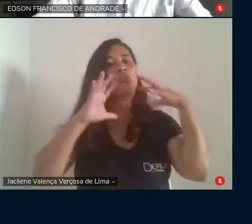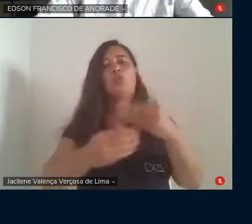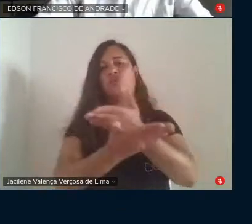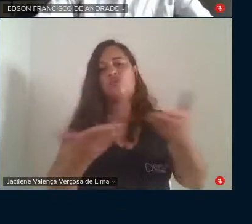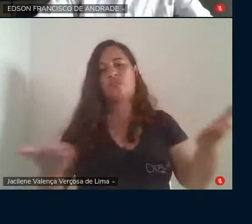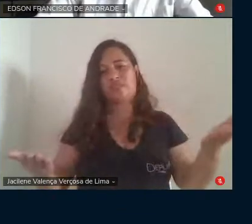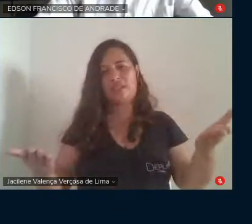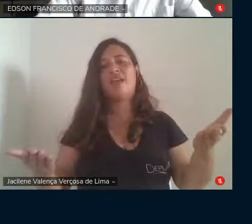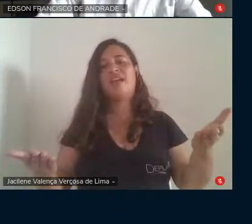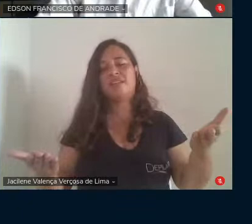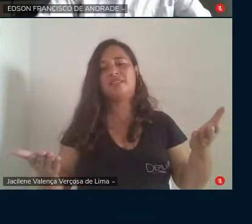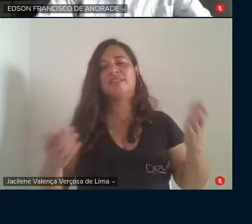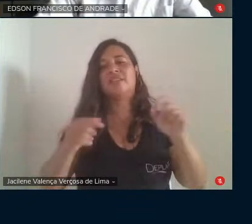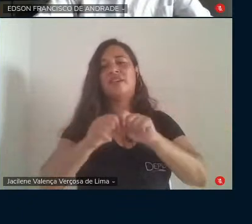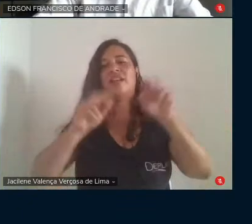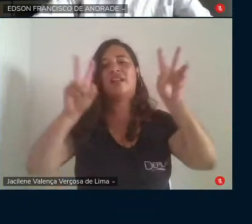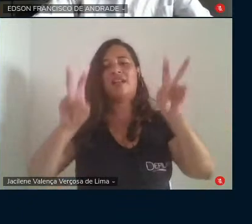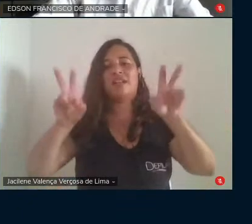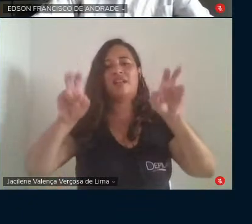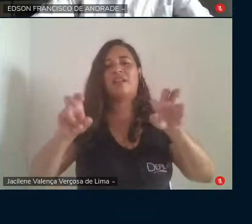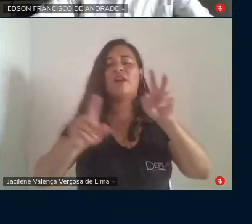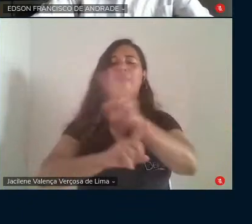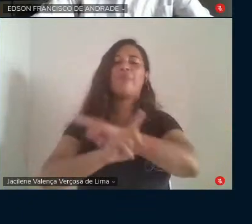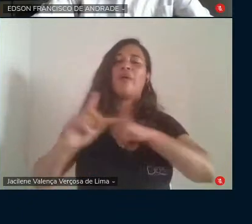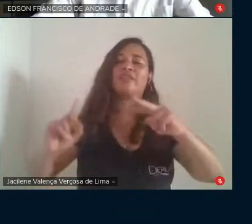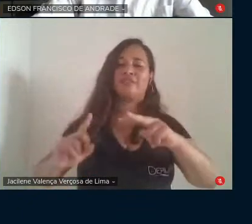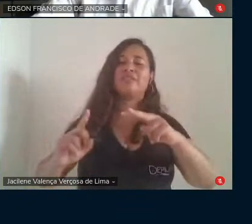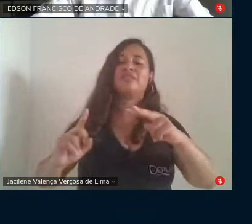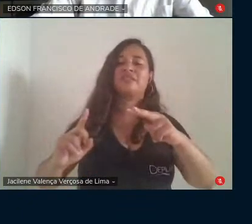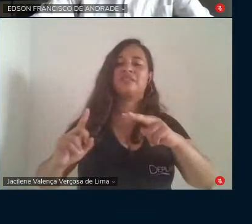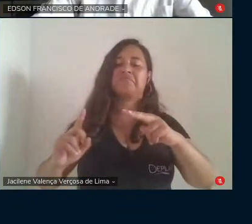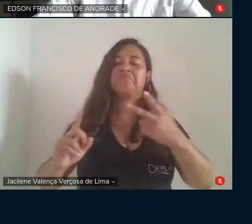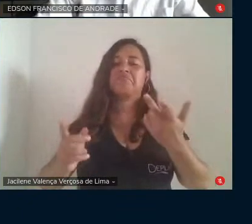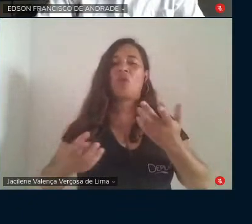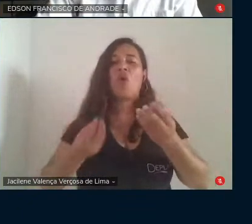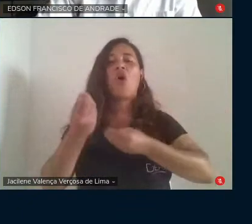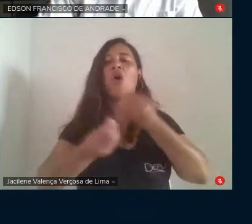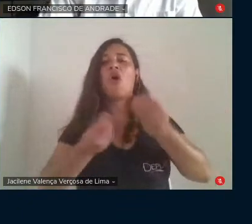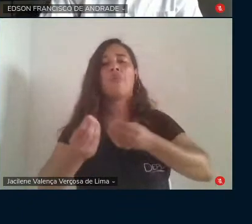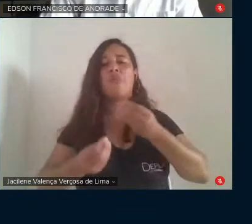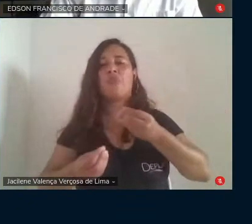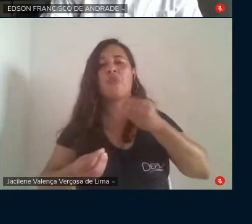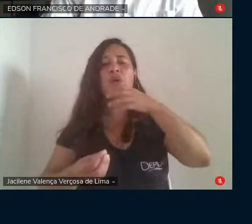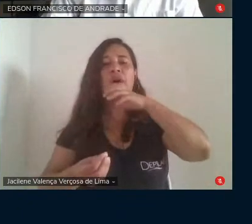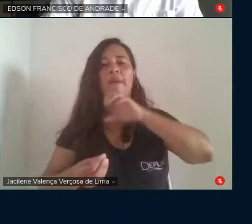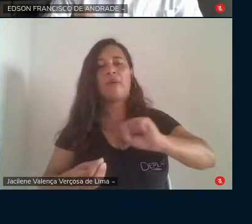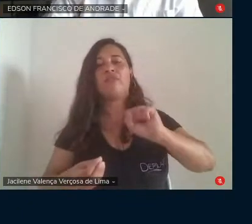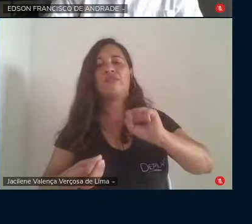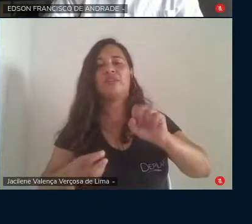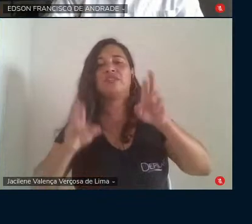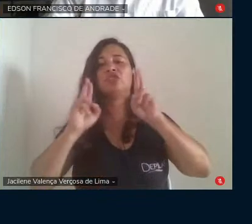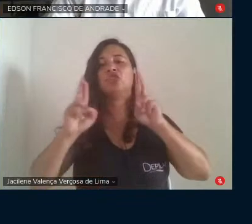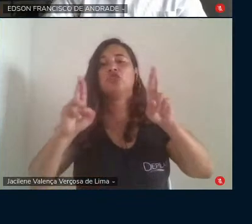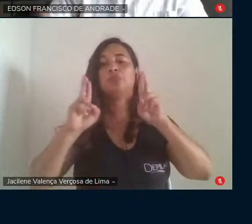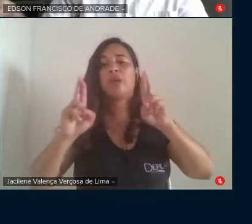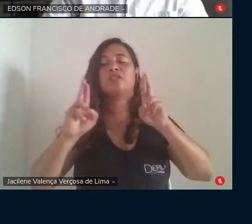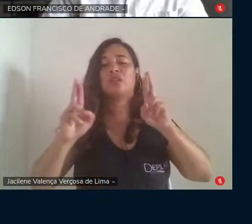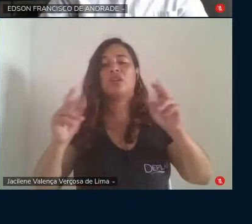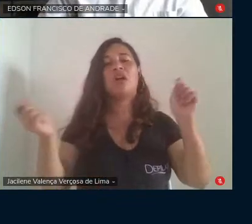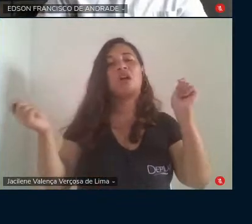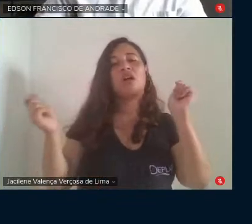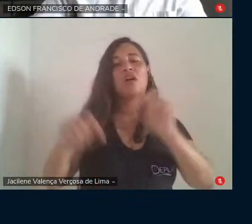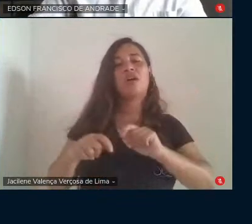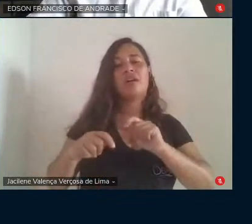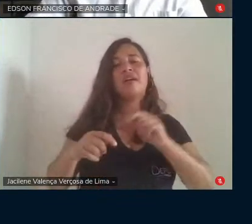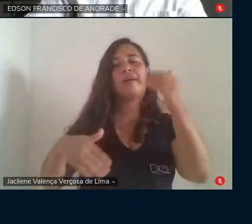tratando, né, desses olhares sobre Paulo Freire, perspectivas esperançosas. Com a impossibilidade da participação